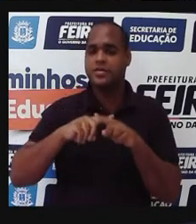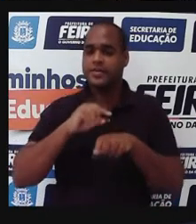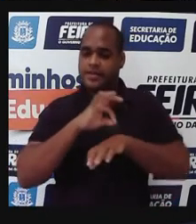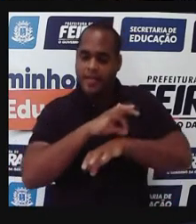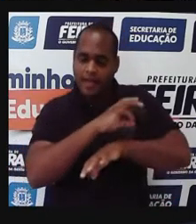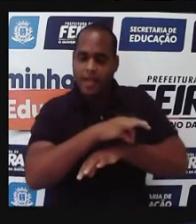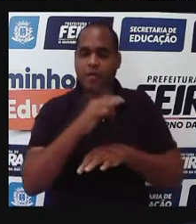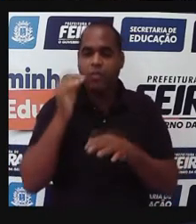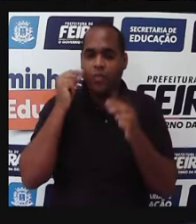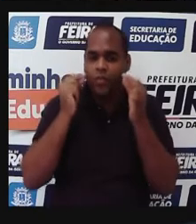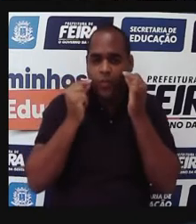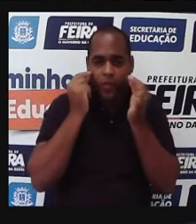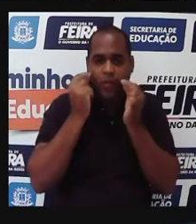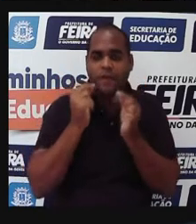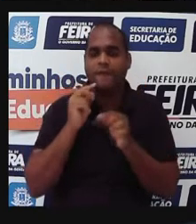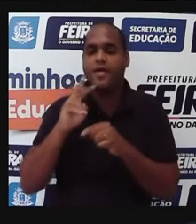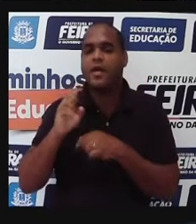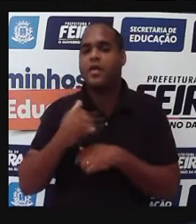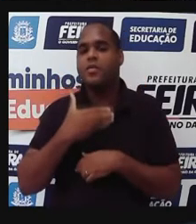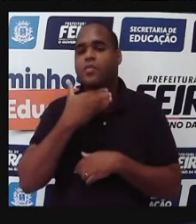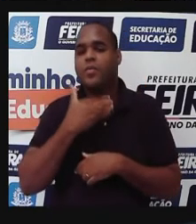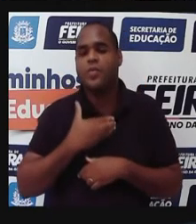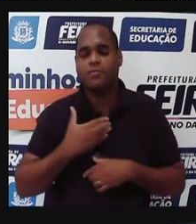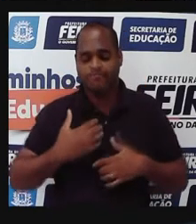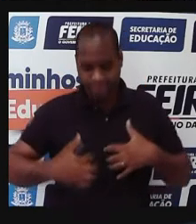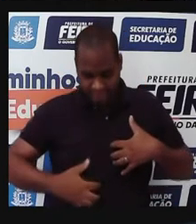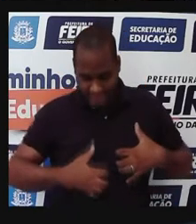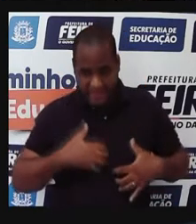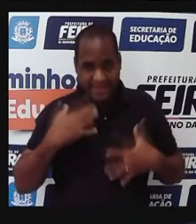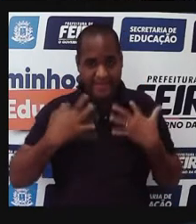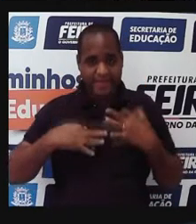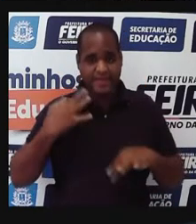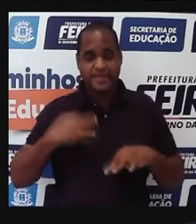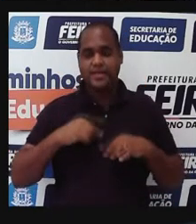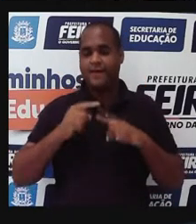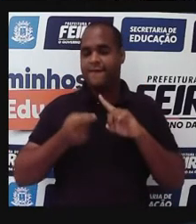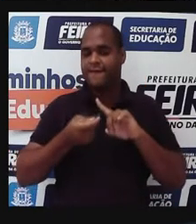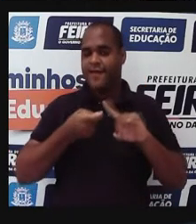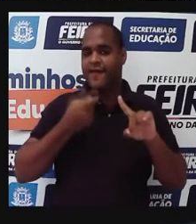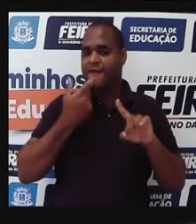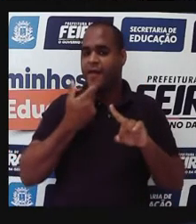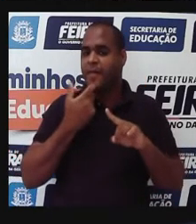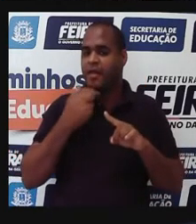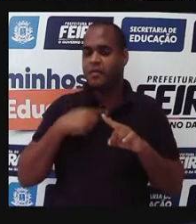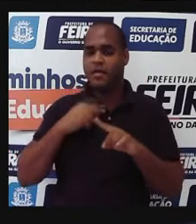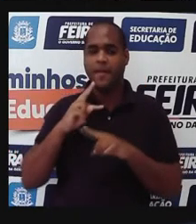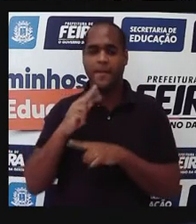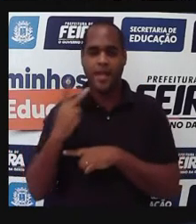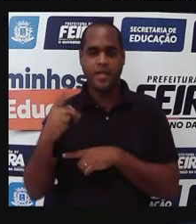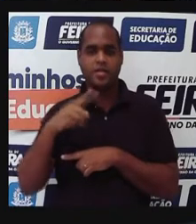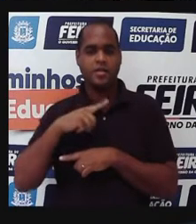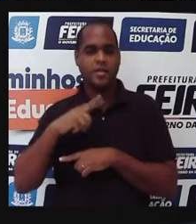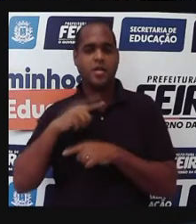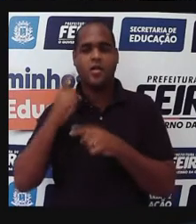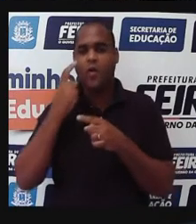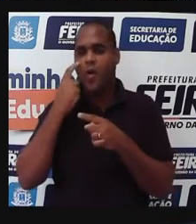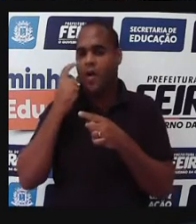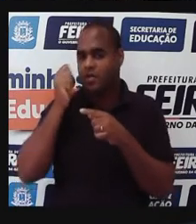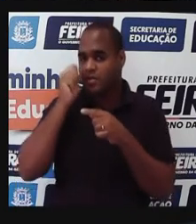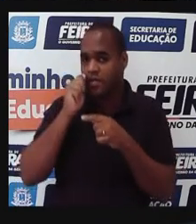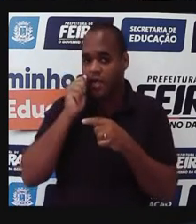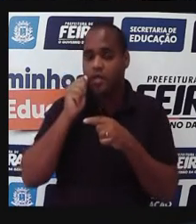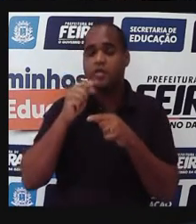sarampo, catapora, varíola, cachumba e gastrite, tétano e hepatite, febre amarela e conjunto 20,